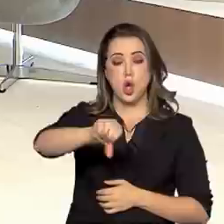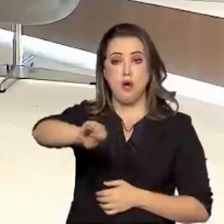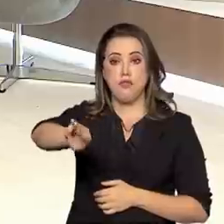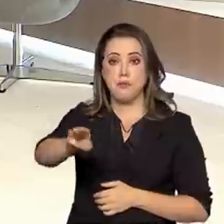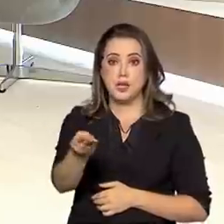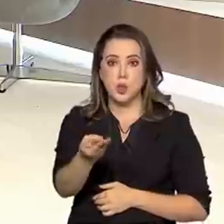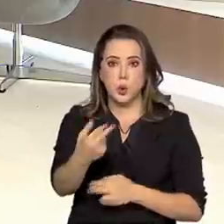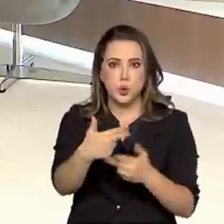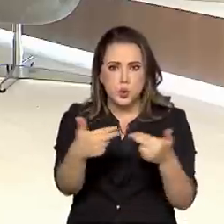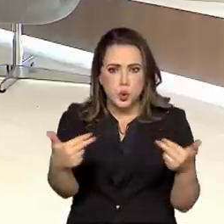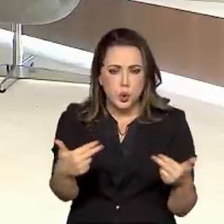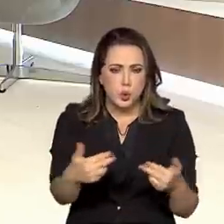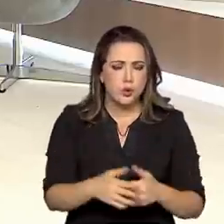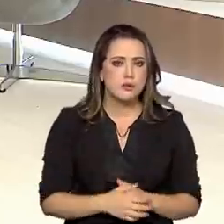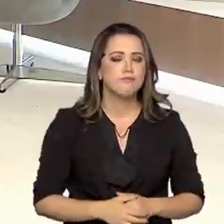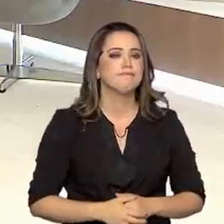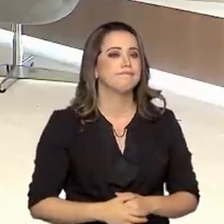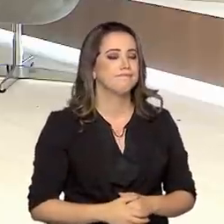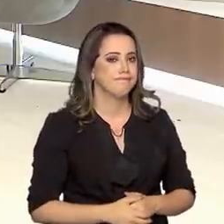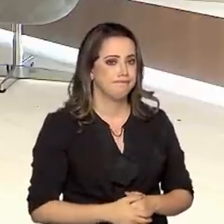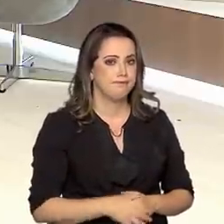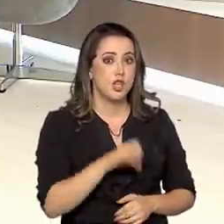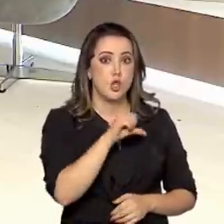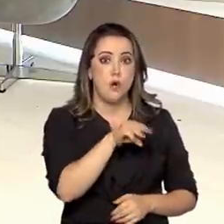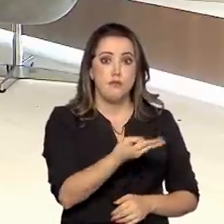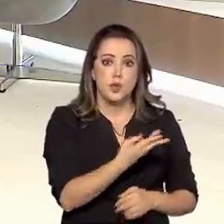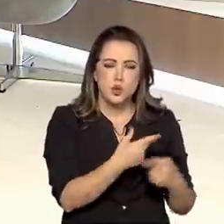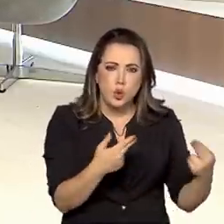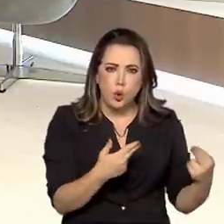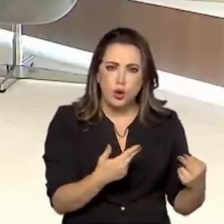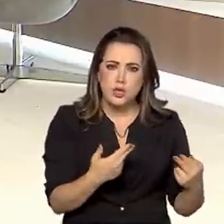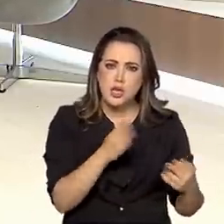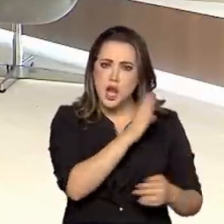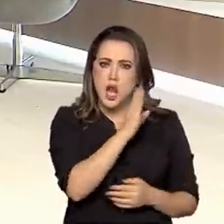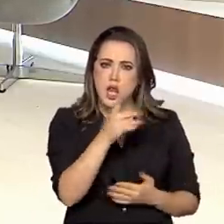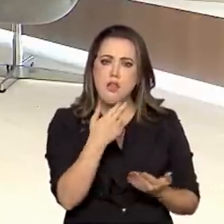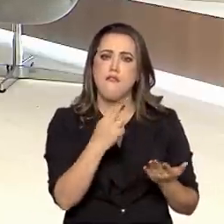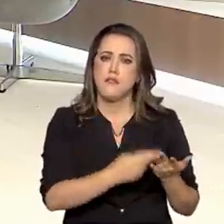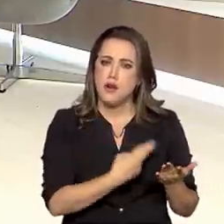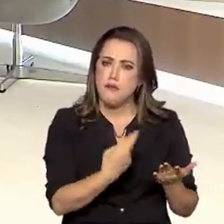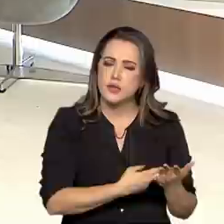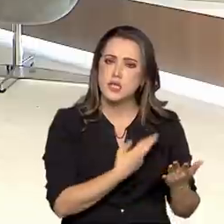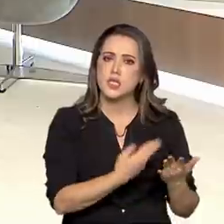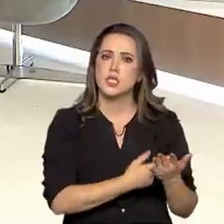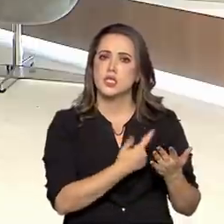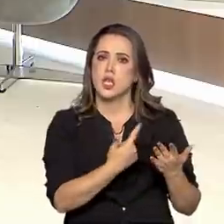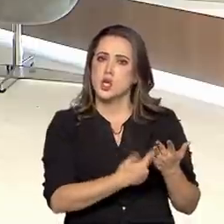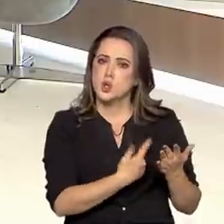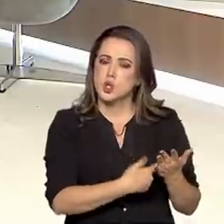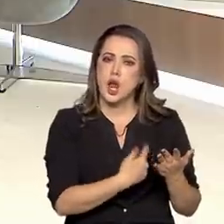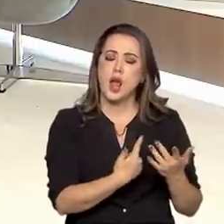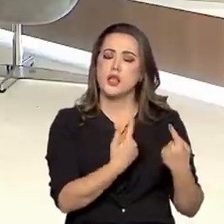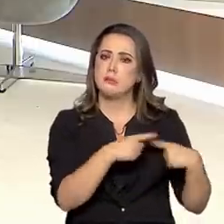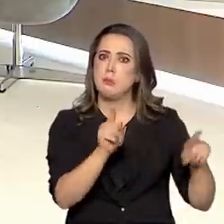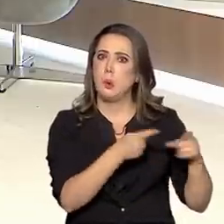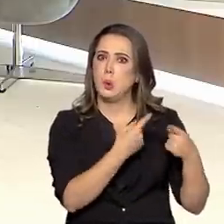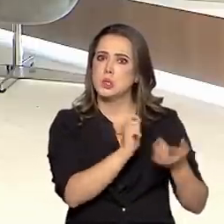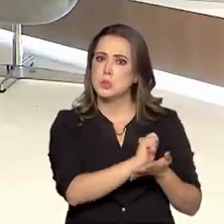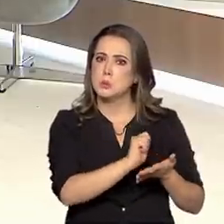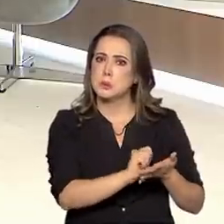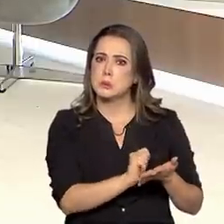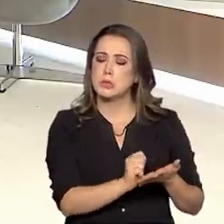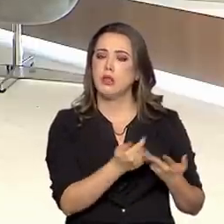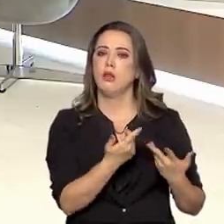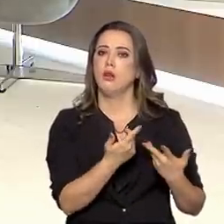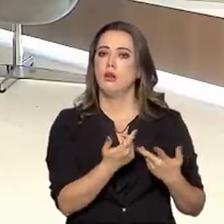itens. Exatamente, mais de 9 milhões de itens. Entre livros, revistas, periódicos, partituras musicais. Perfeito, é